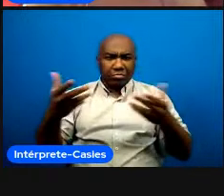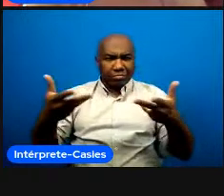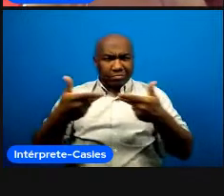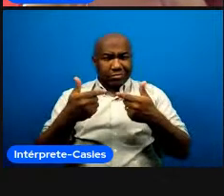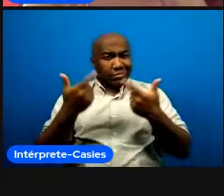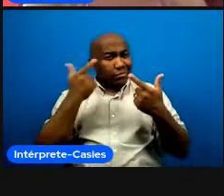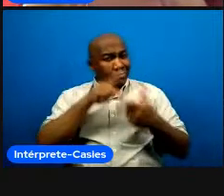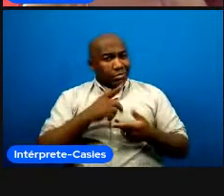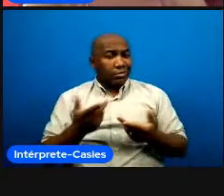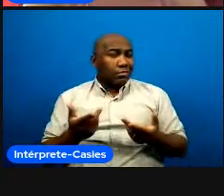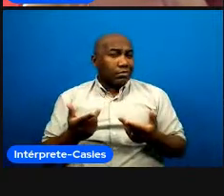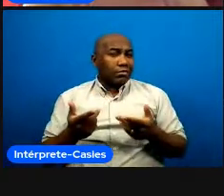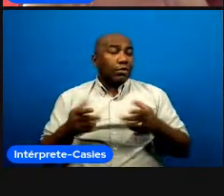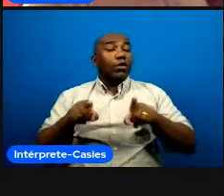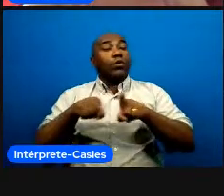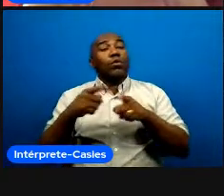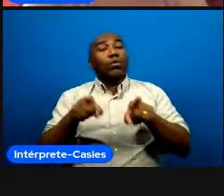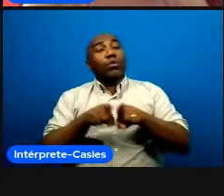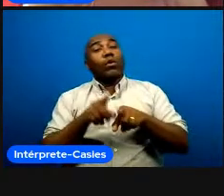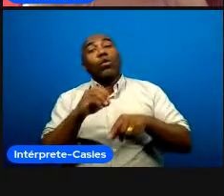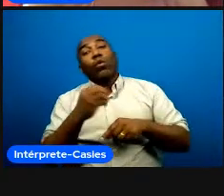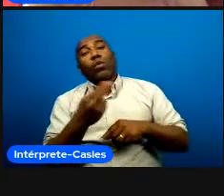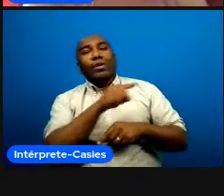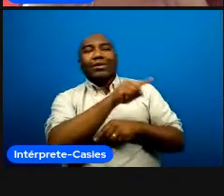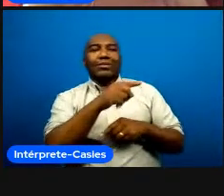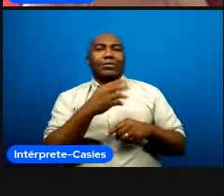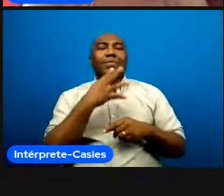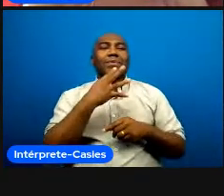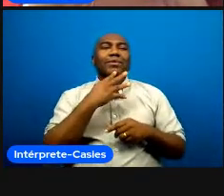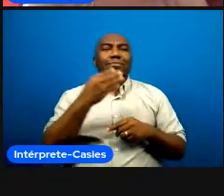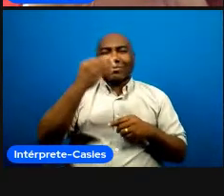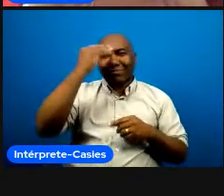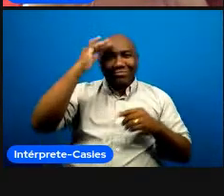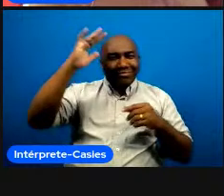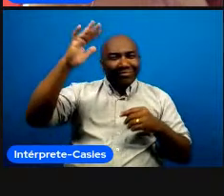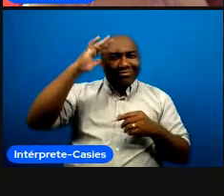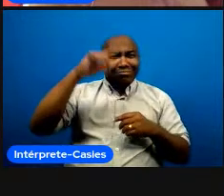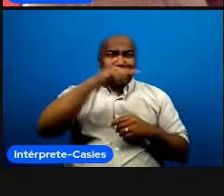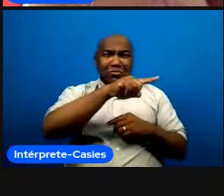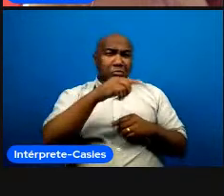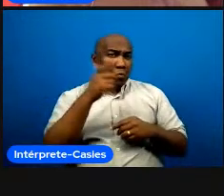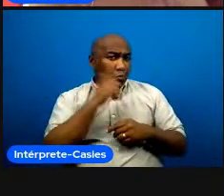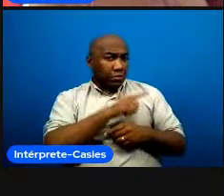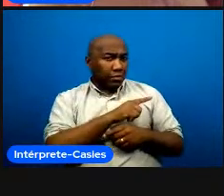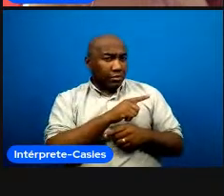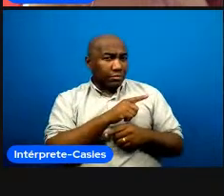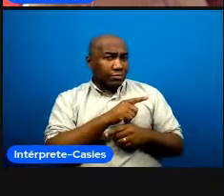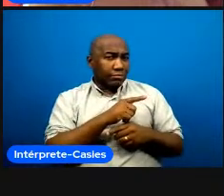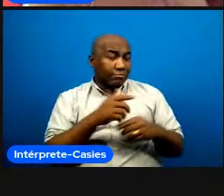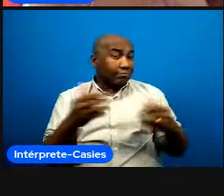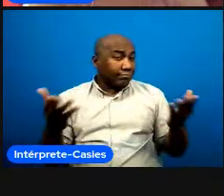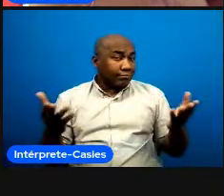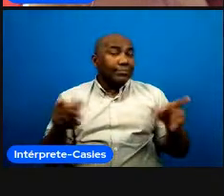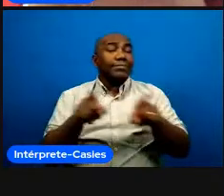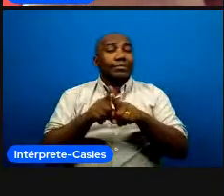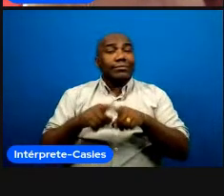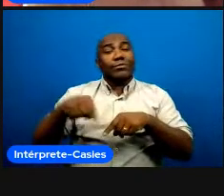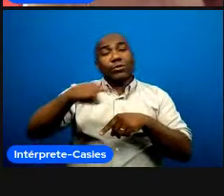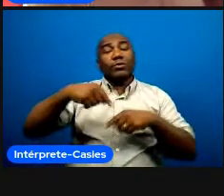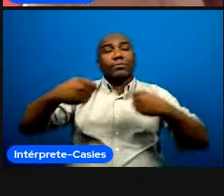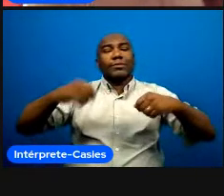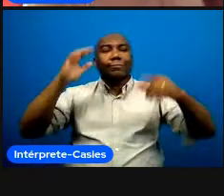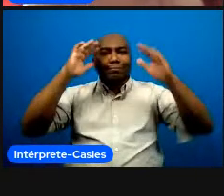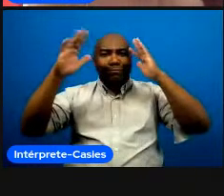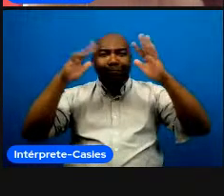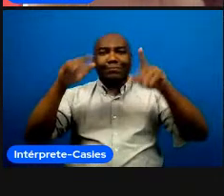melhor os conhecimentos inter e intrapessoal com os conhecimentos profissionais então a gente fez um ensaio né liderado